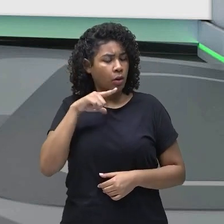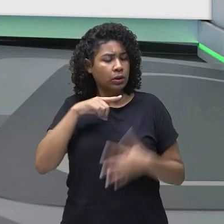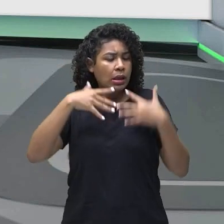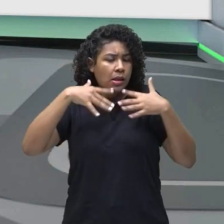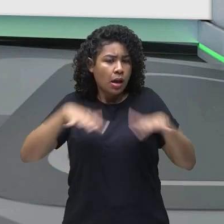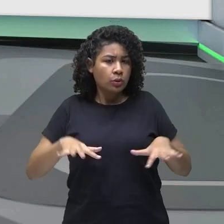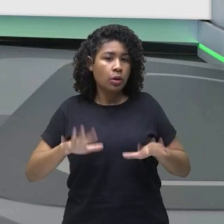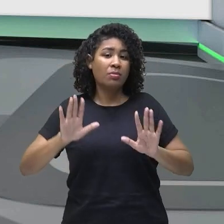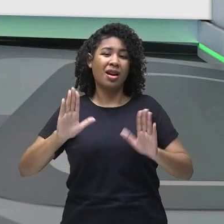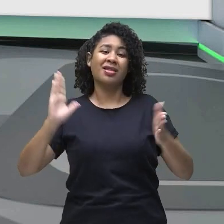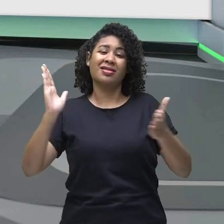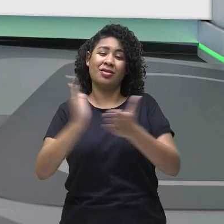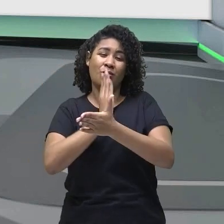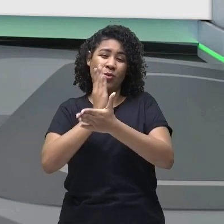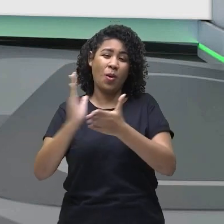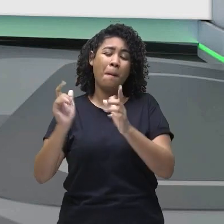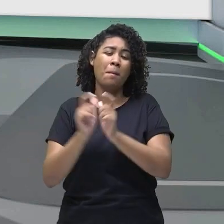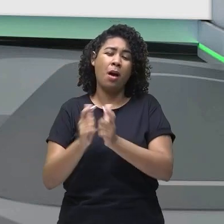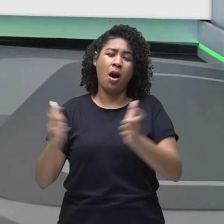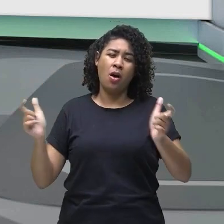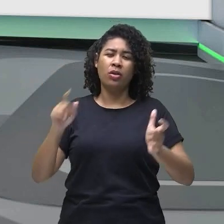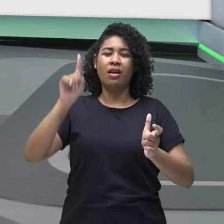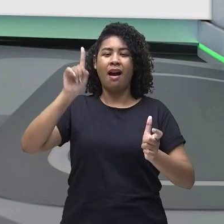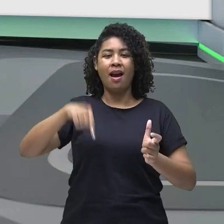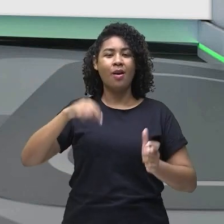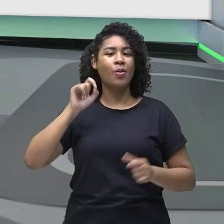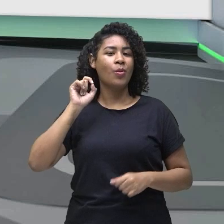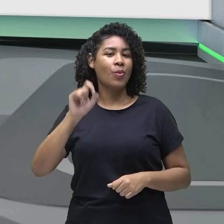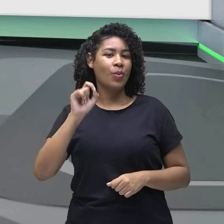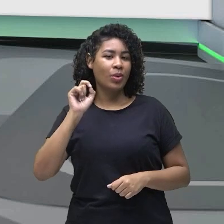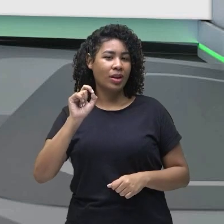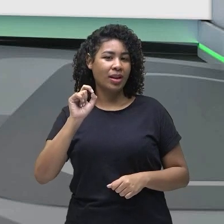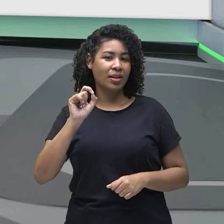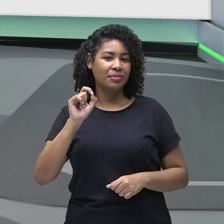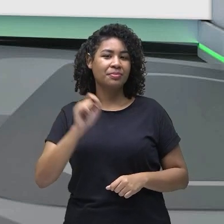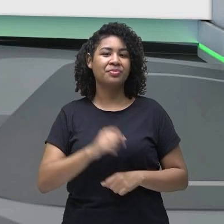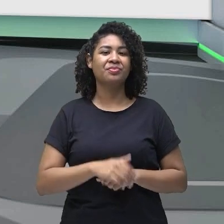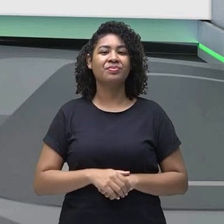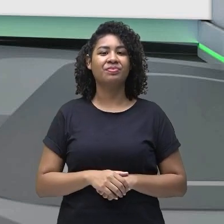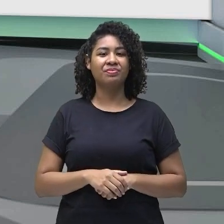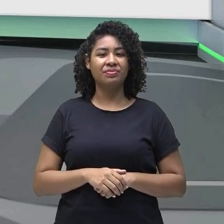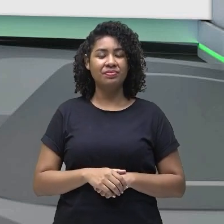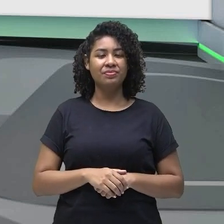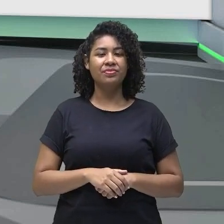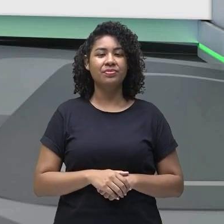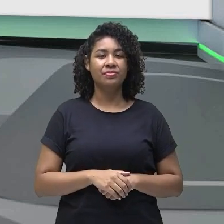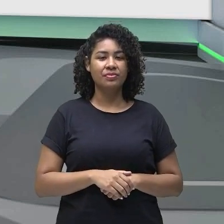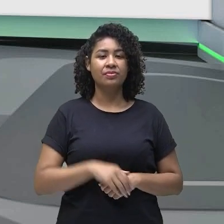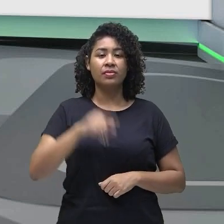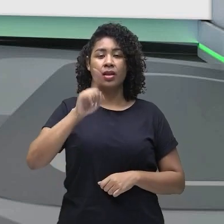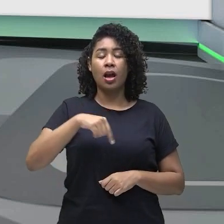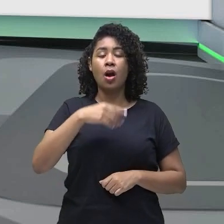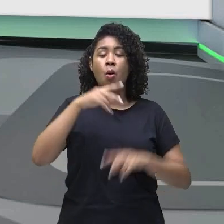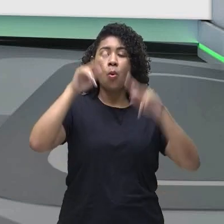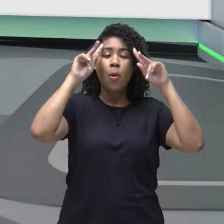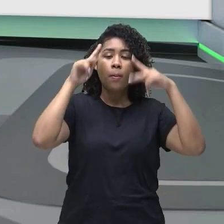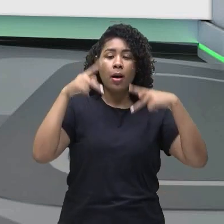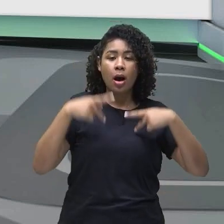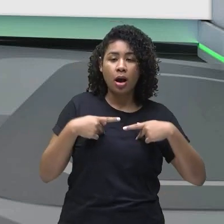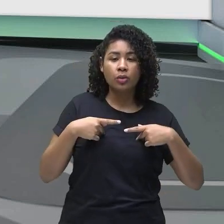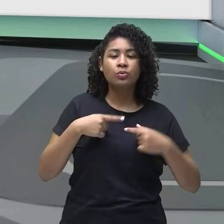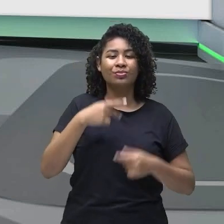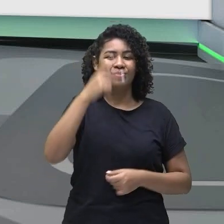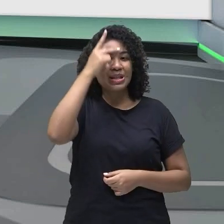mas existem também muitas queimas que são ocasionadas pelo homem e